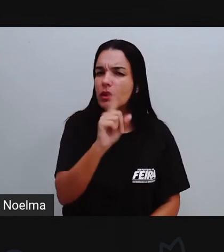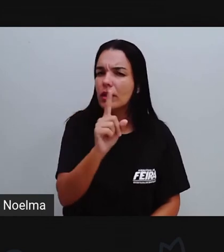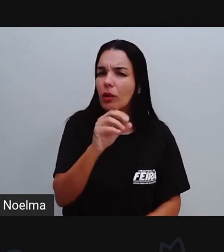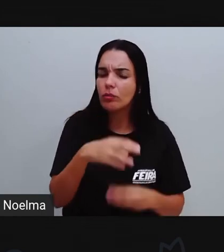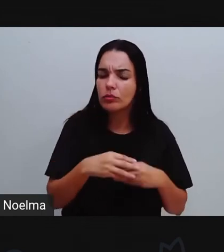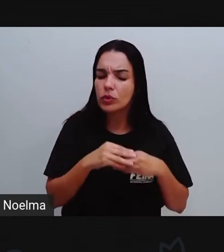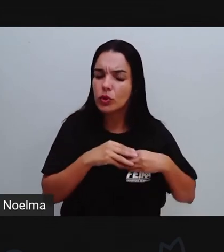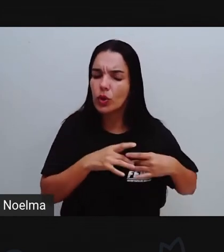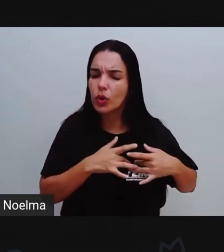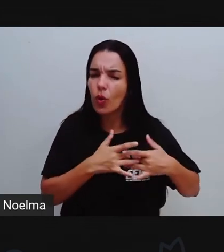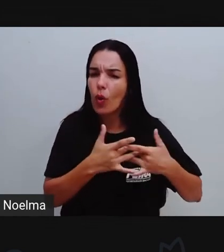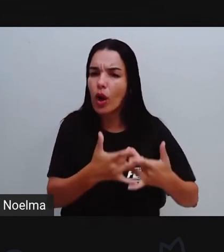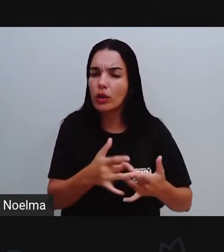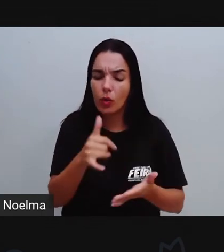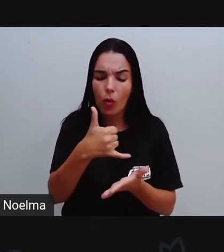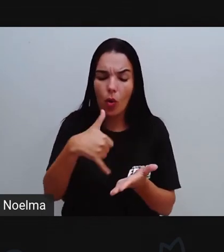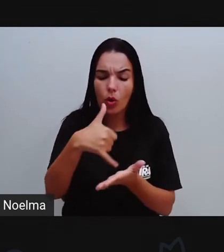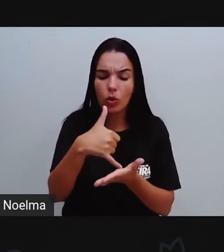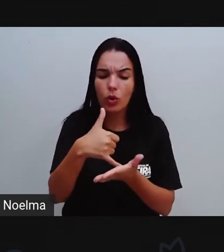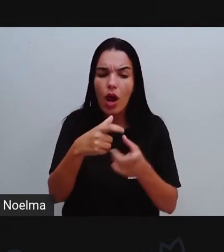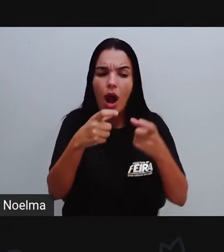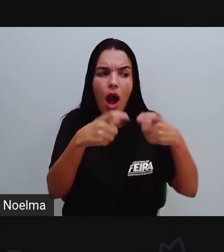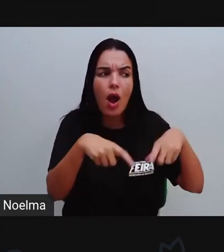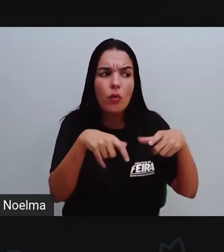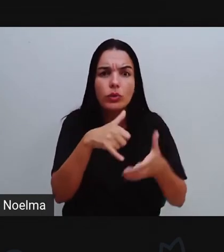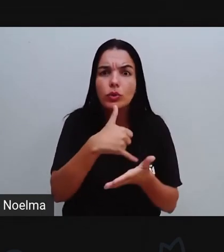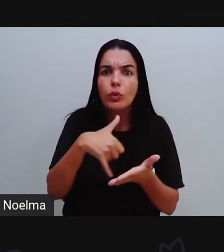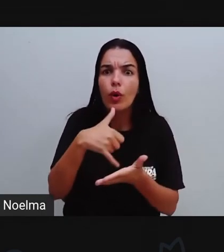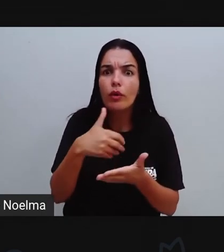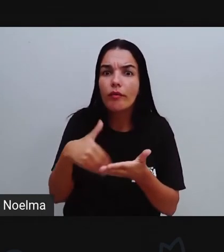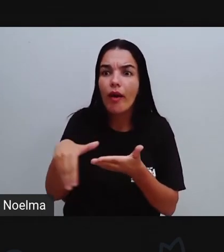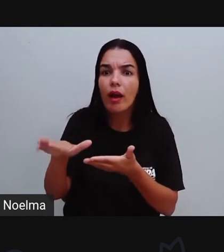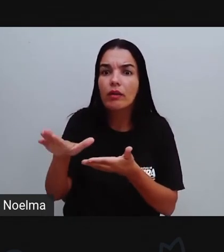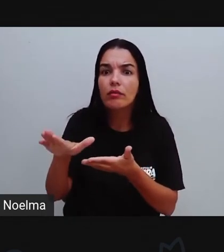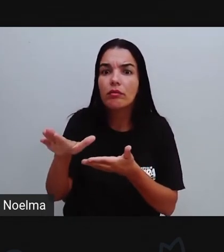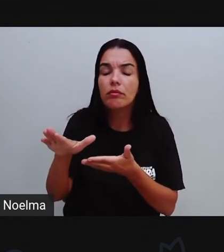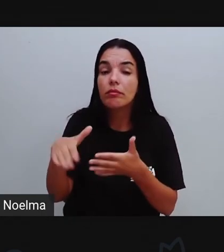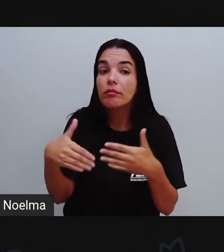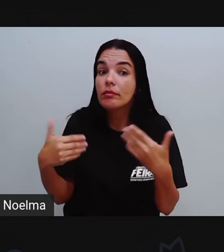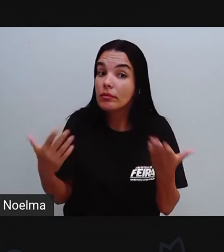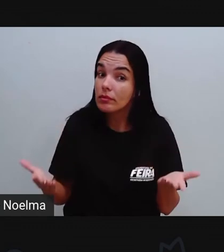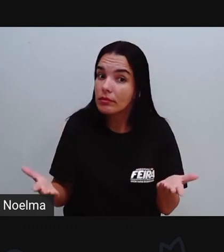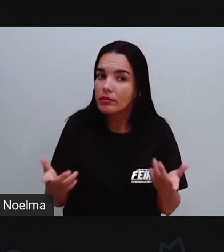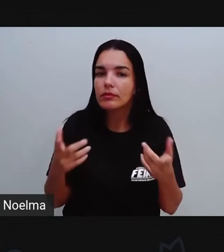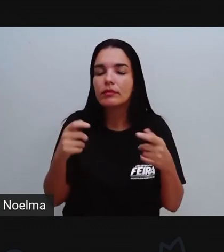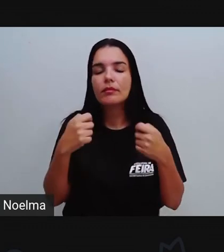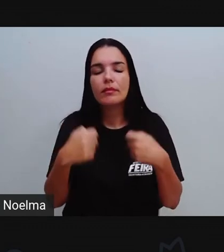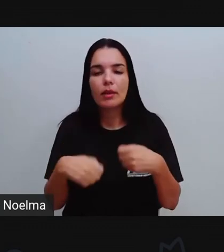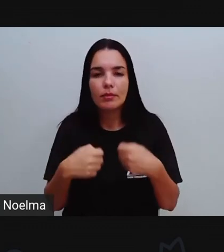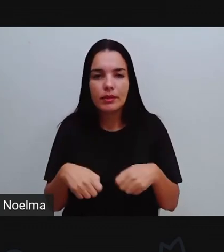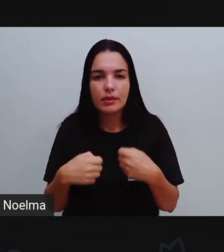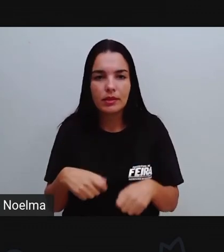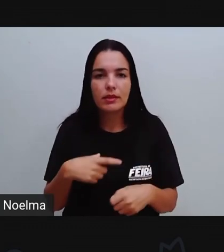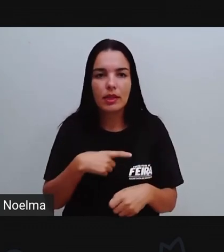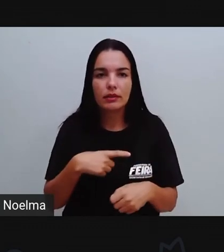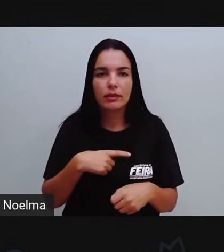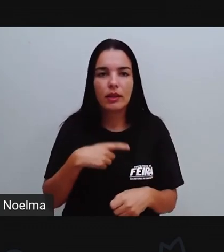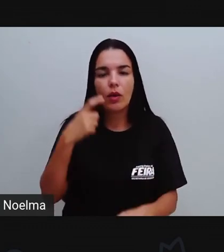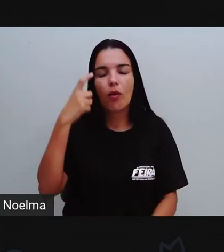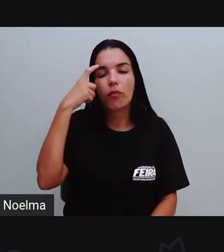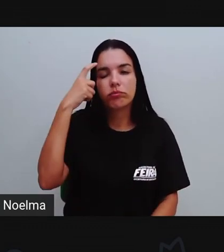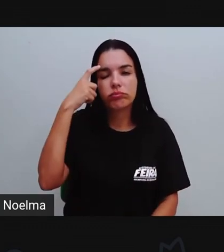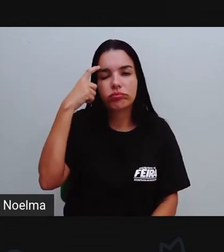o óleo, para onde é que esse óleo está indo? Tá? Então, a gente precisa, né? São ações de